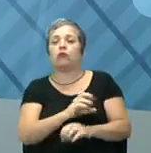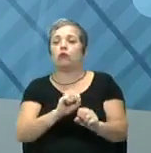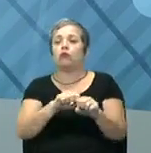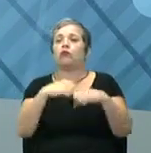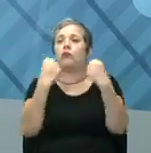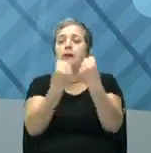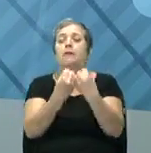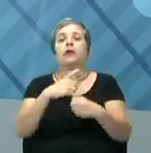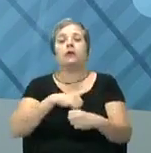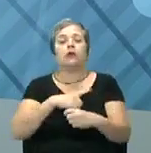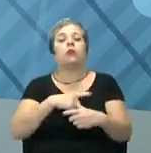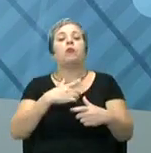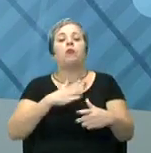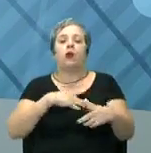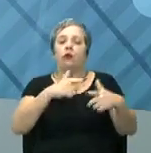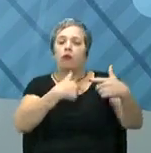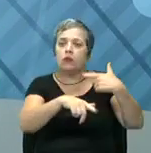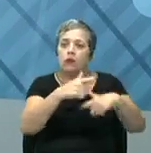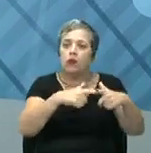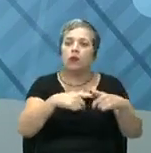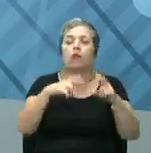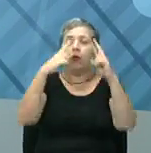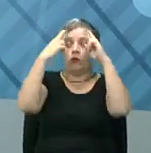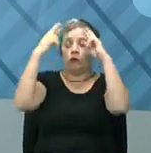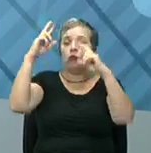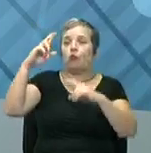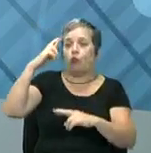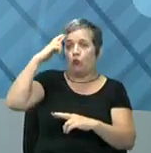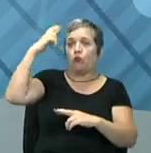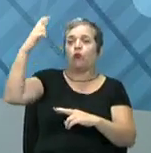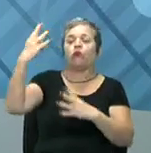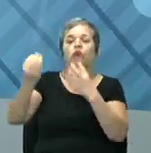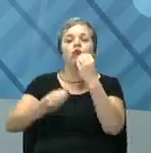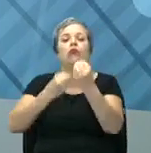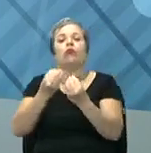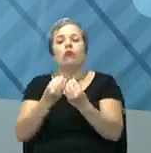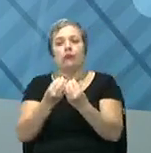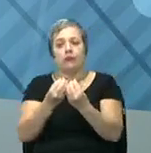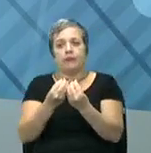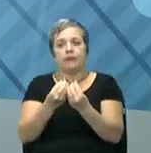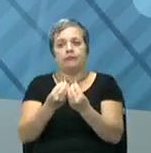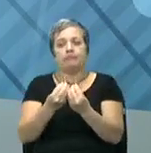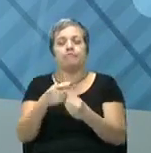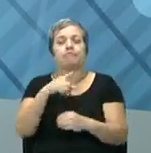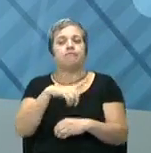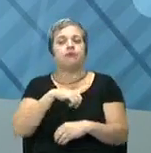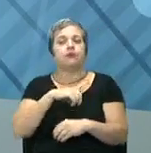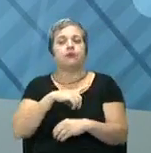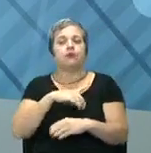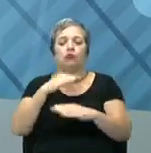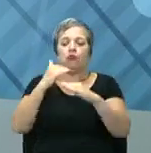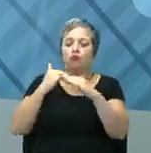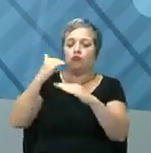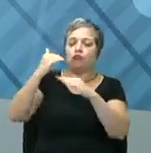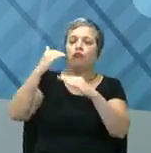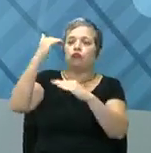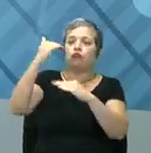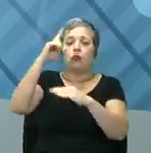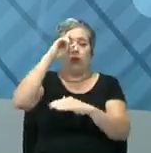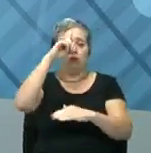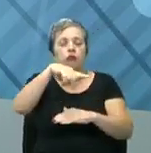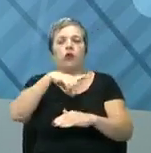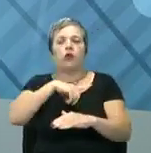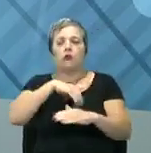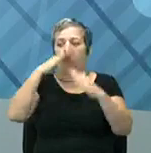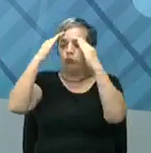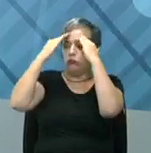as minhas funções, tenho a hierarquia, tenho como fazer isso, de que forma fazer. E tem toda uma hierarquia de comando. Então,